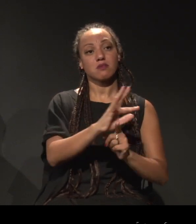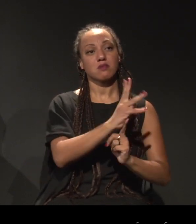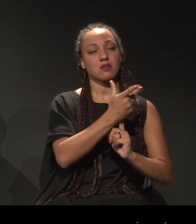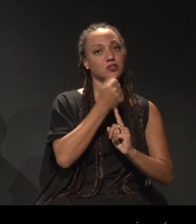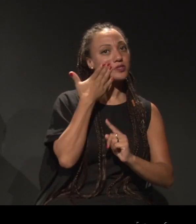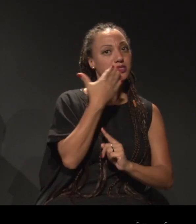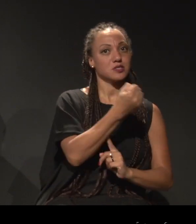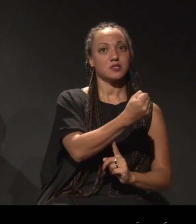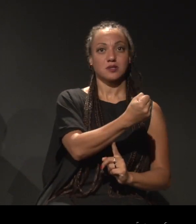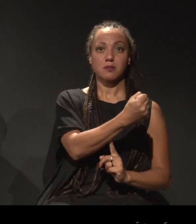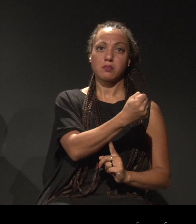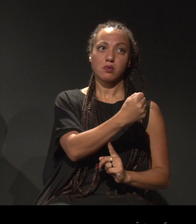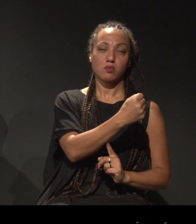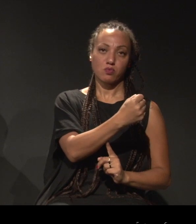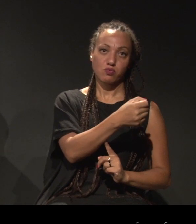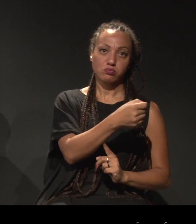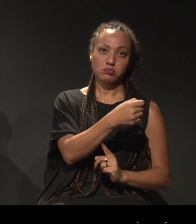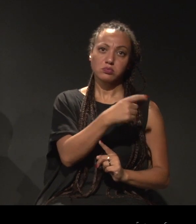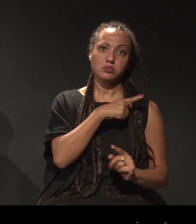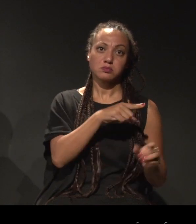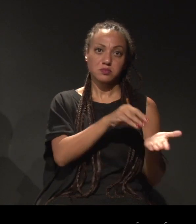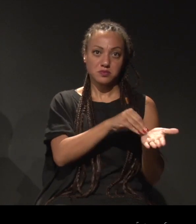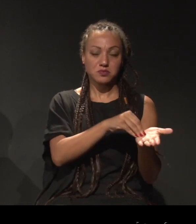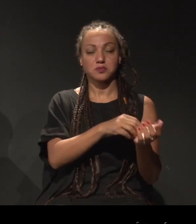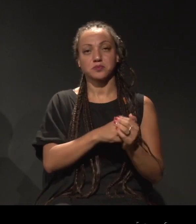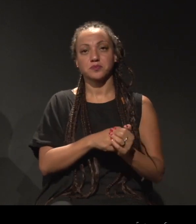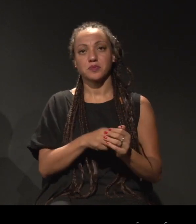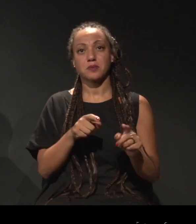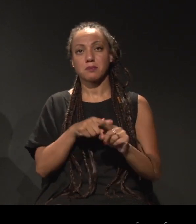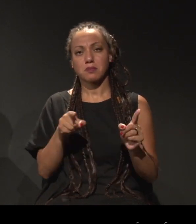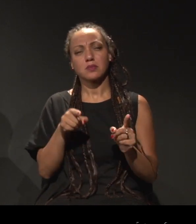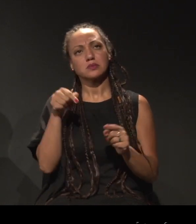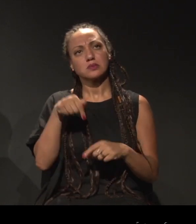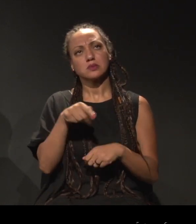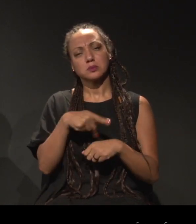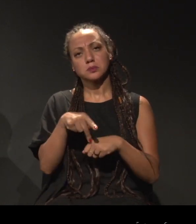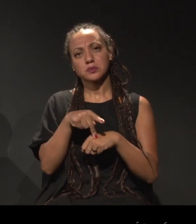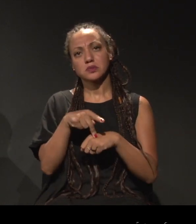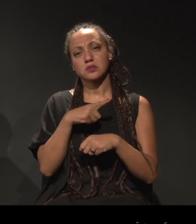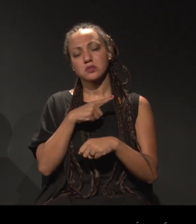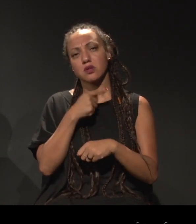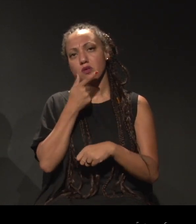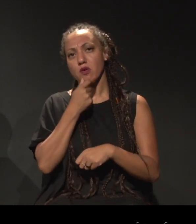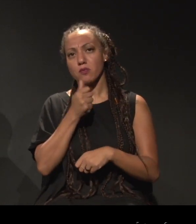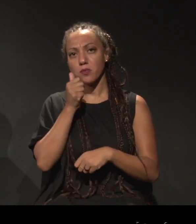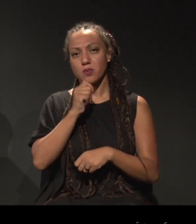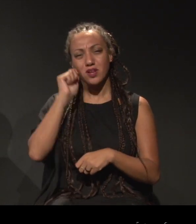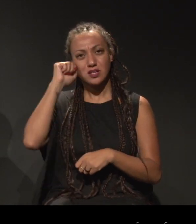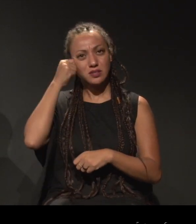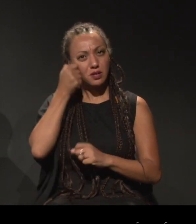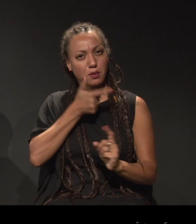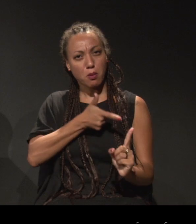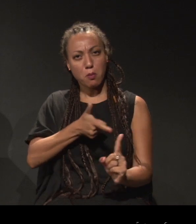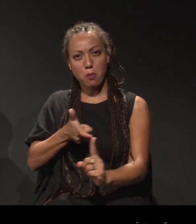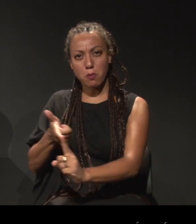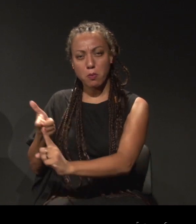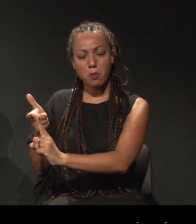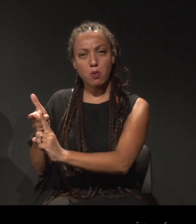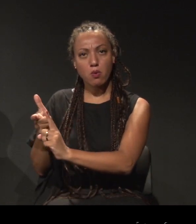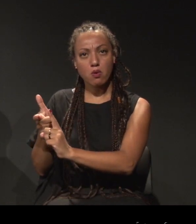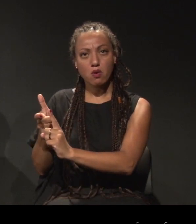Mas, em um país onde há um aumento constante de números de homens e mulheres negras assassinadas,